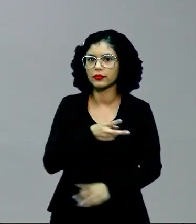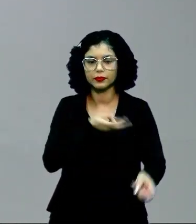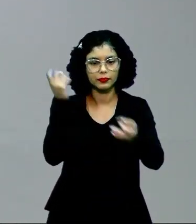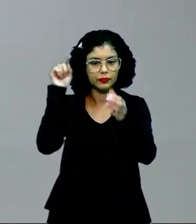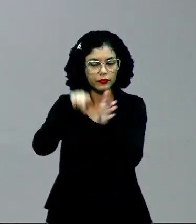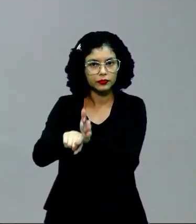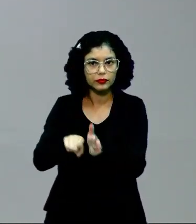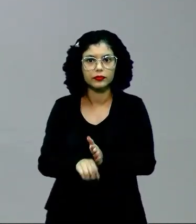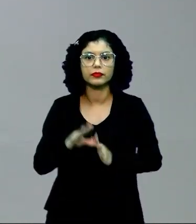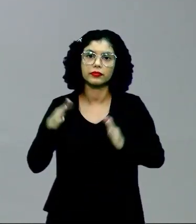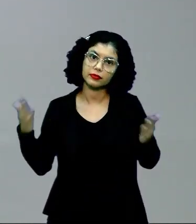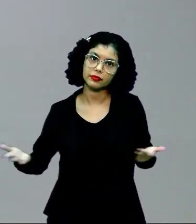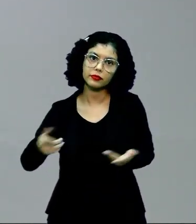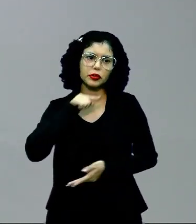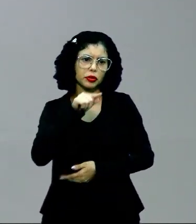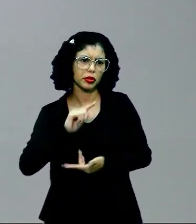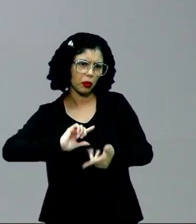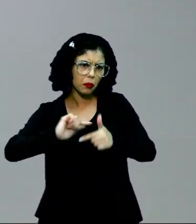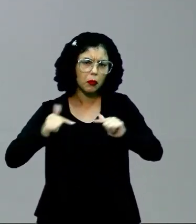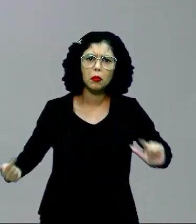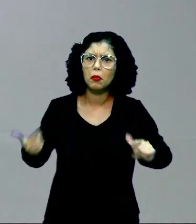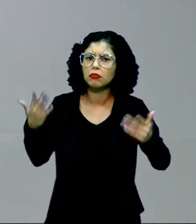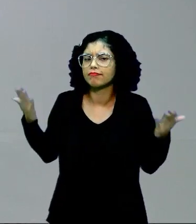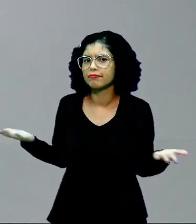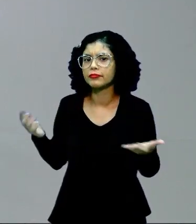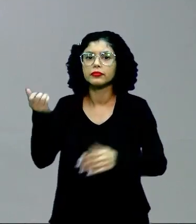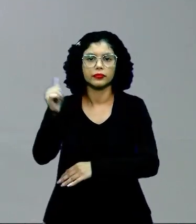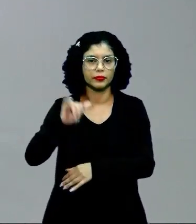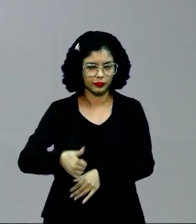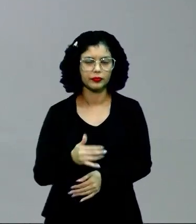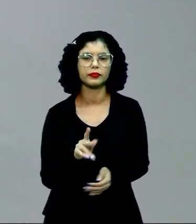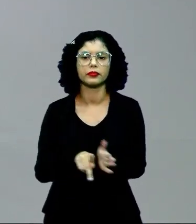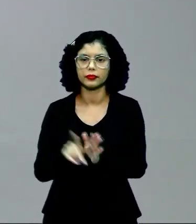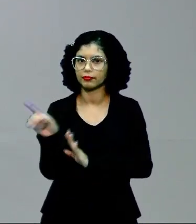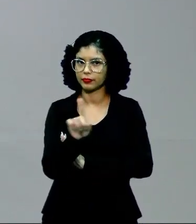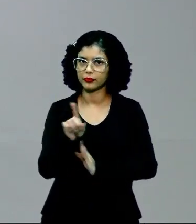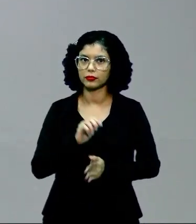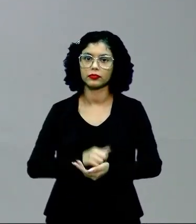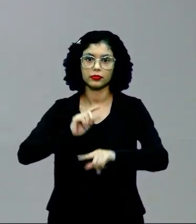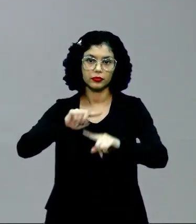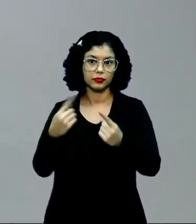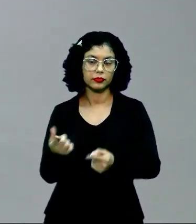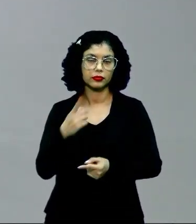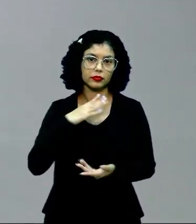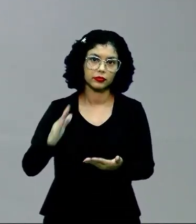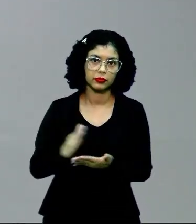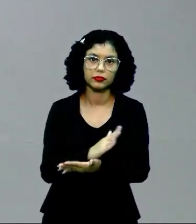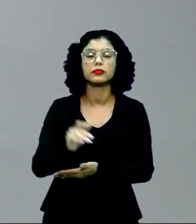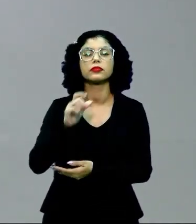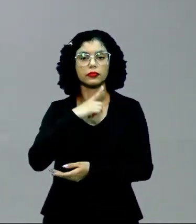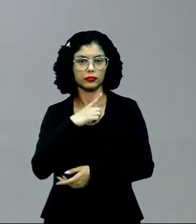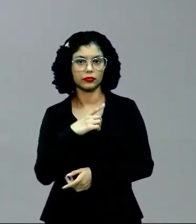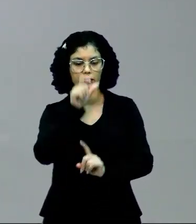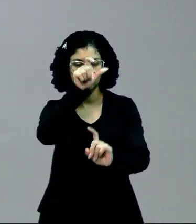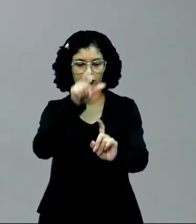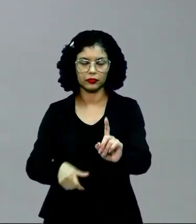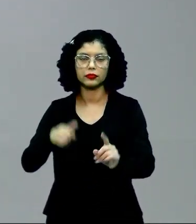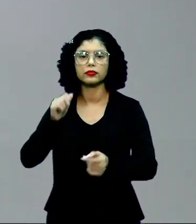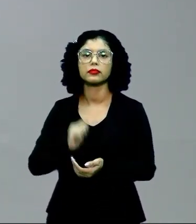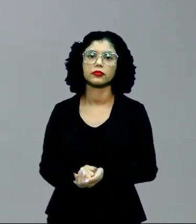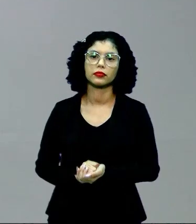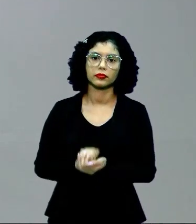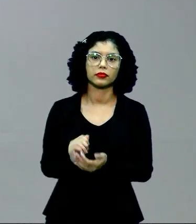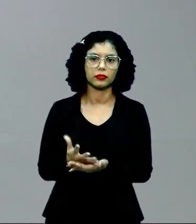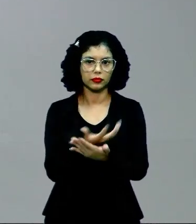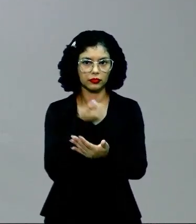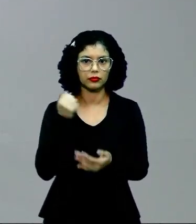perguntasse para eles, ah, você é pré-modernista? Obviamente, eles iriam dizer que não. Mas eu tenho autores, alguém, anos depois,